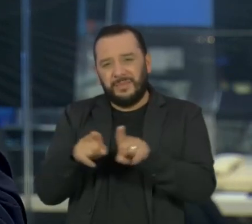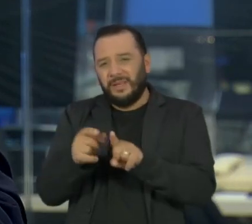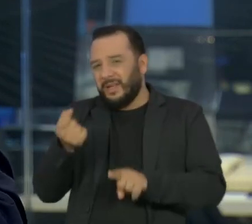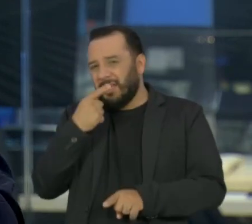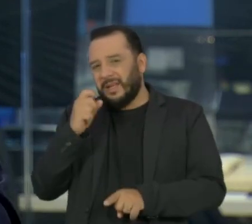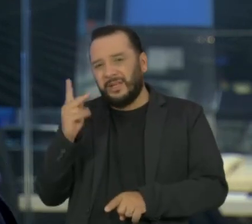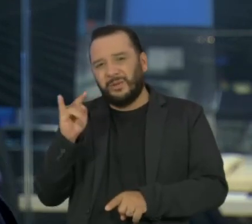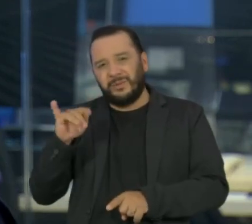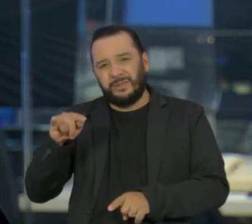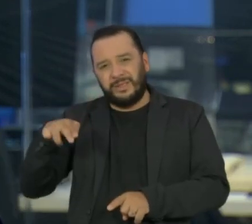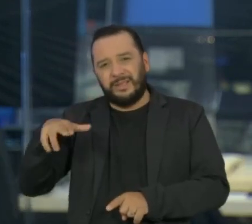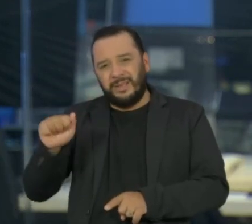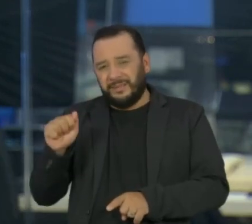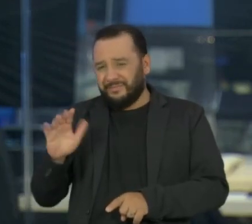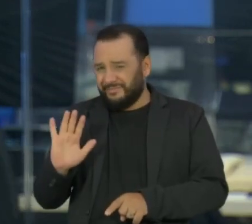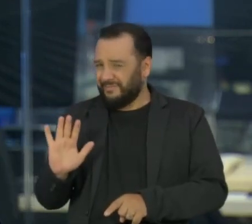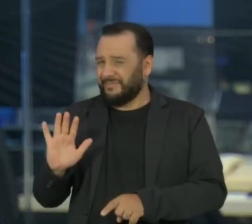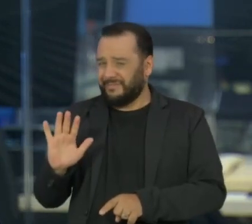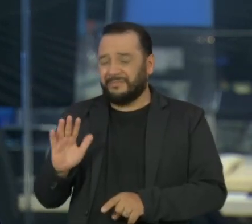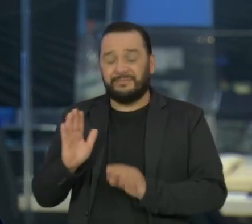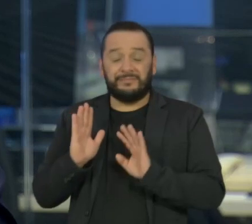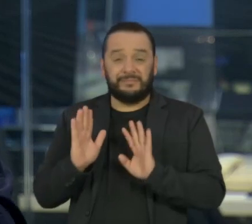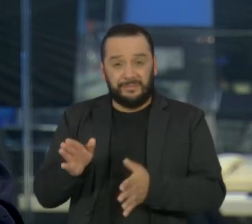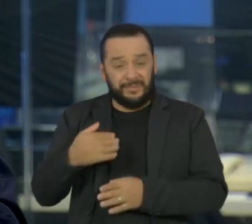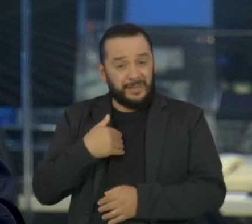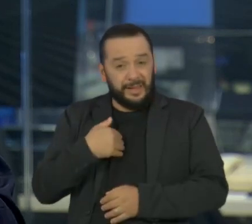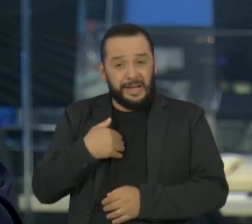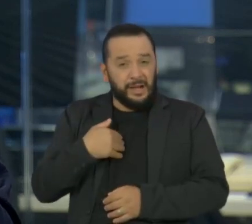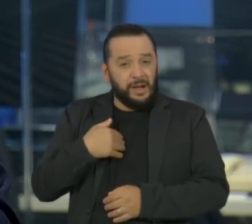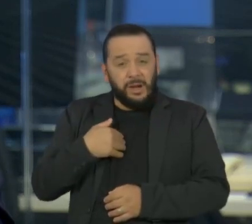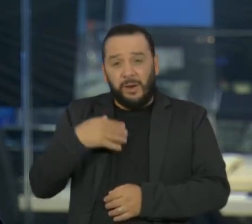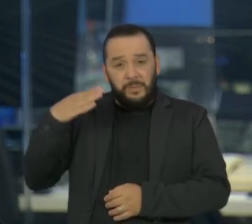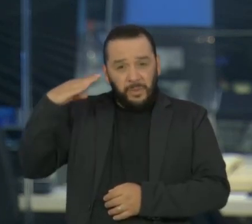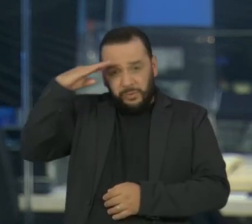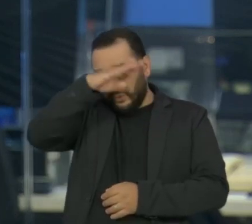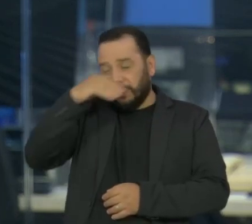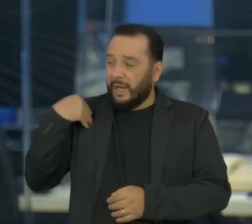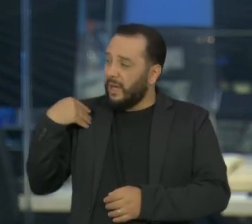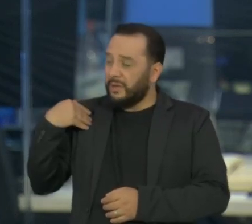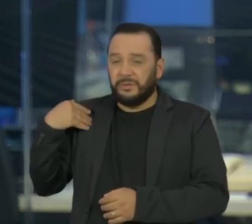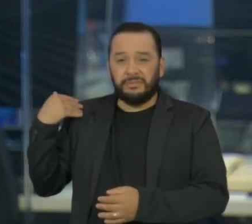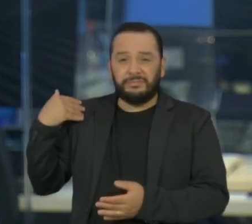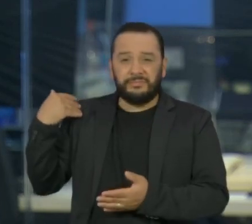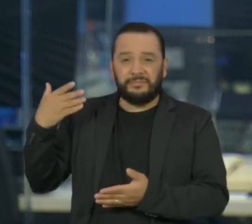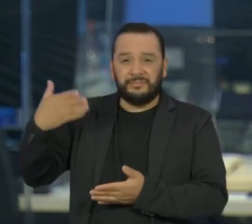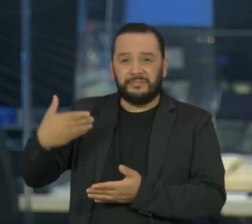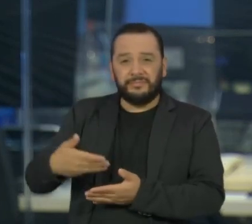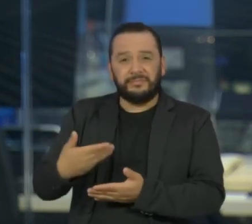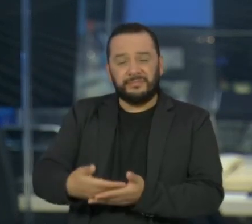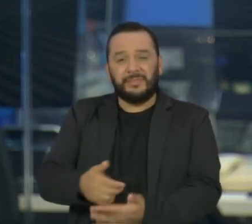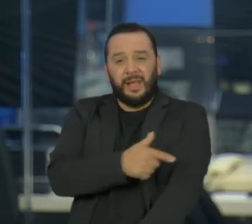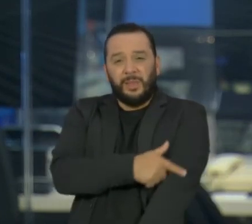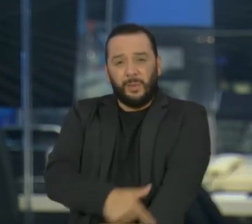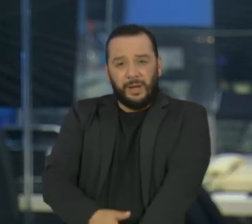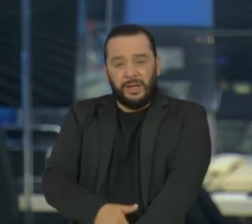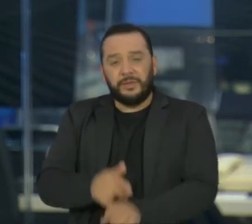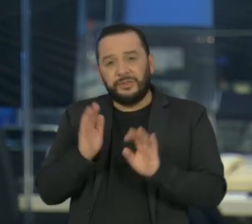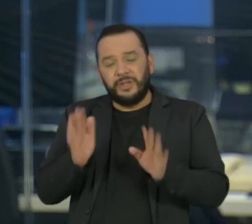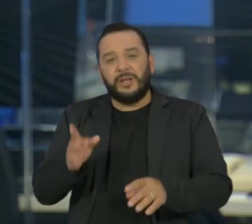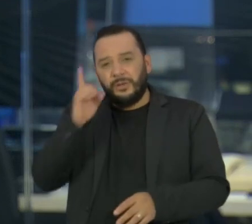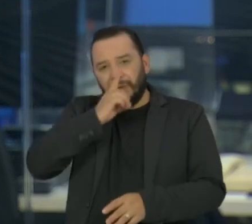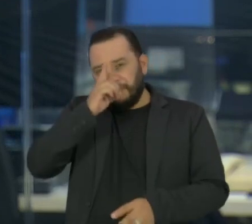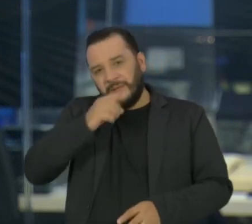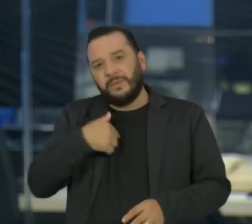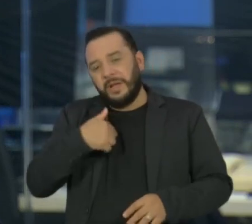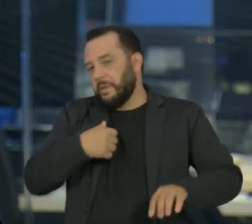nas últimas semanas, manteve uma postura cordata e educada, mas saiu do sério no domingo quando foi